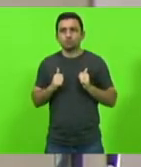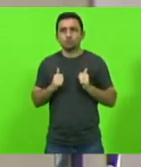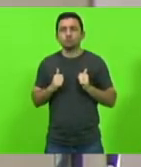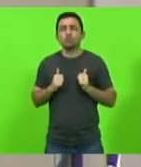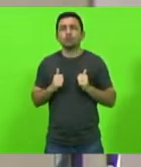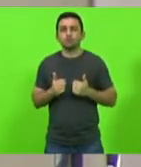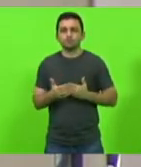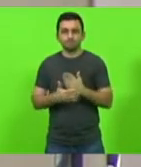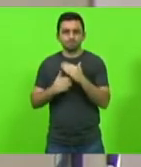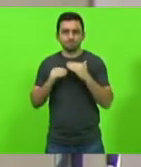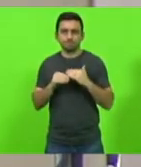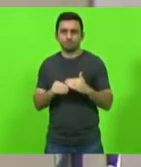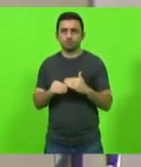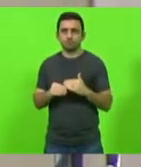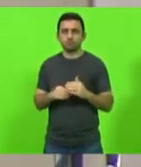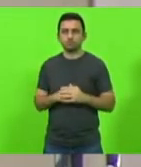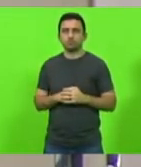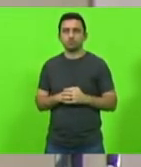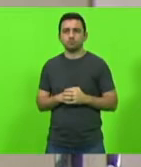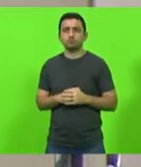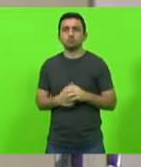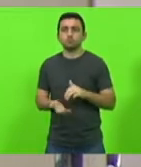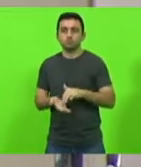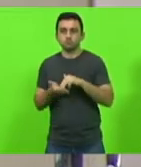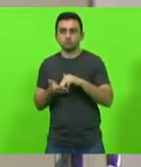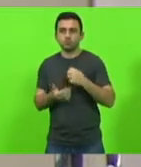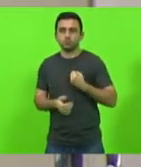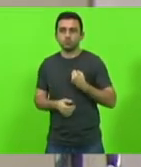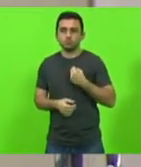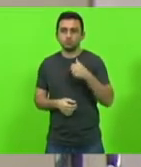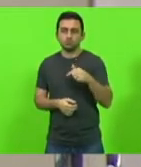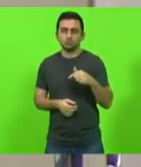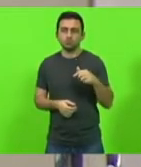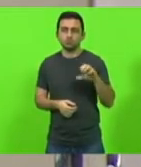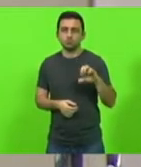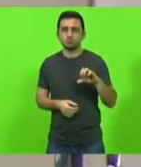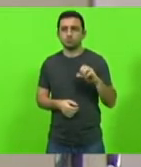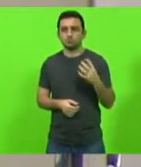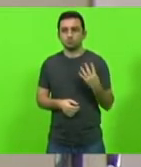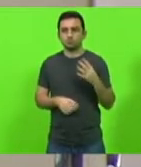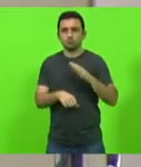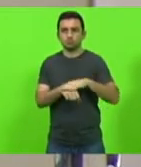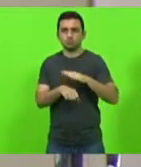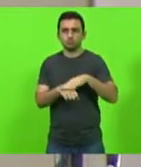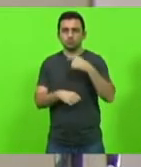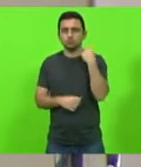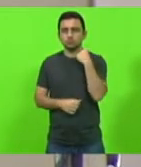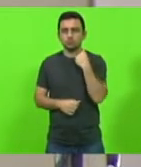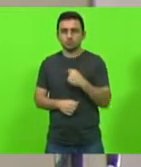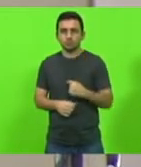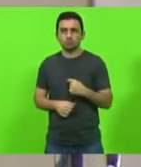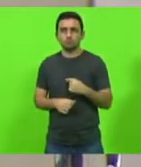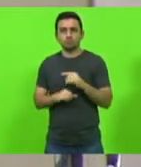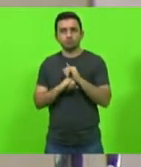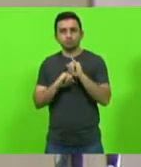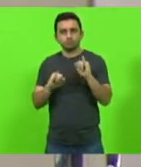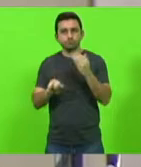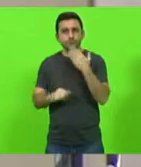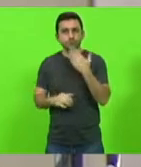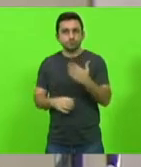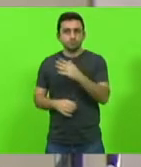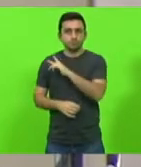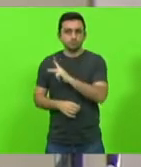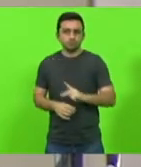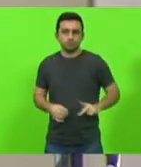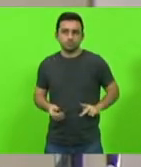aprovado por unanimidade moções moção 794 autor deputado silvio drevec manifestando apelo ao presidente do